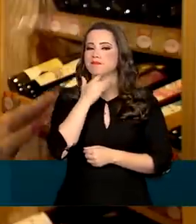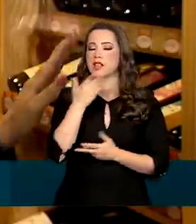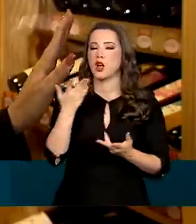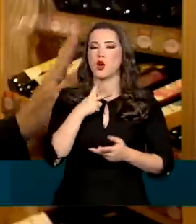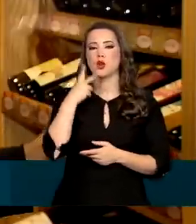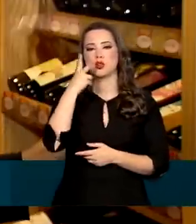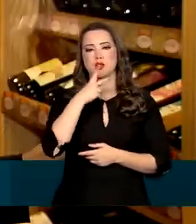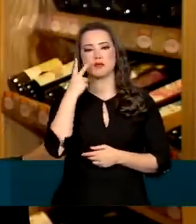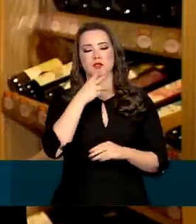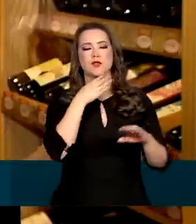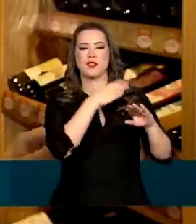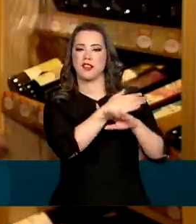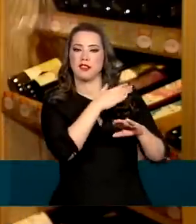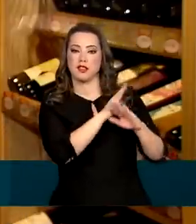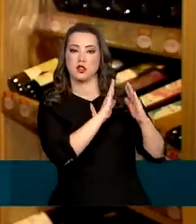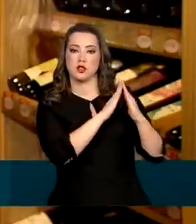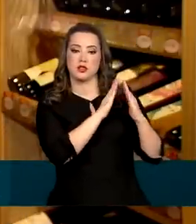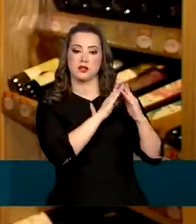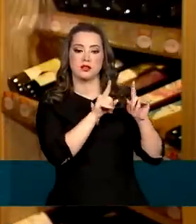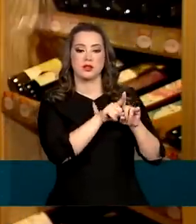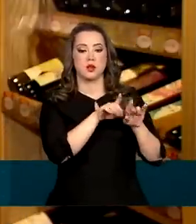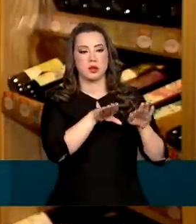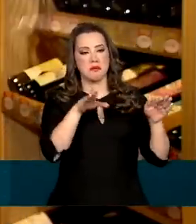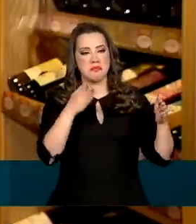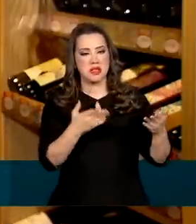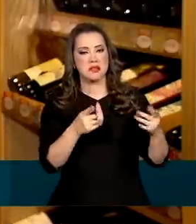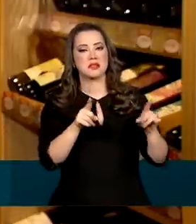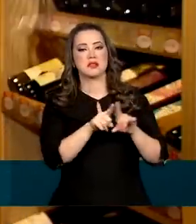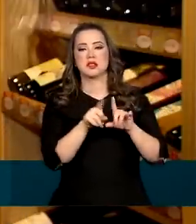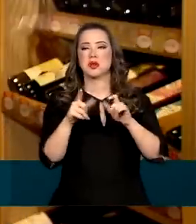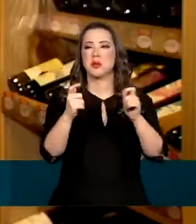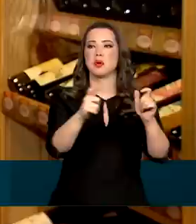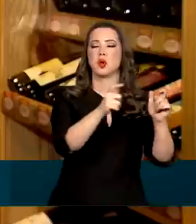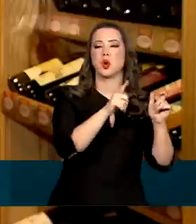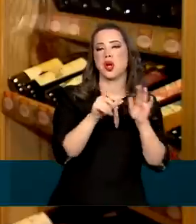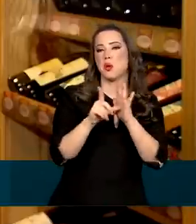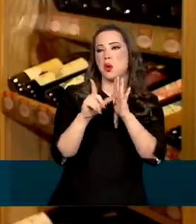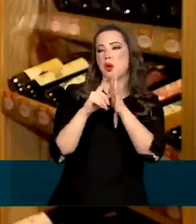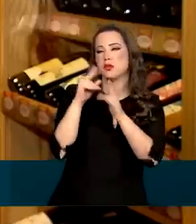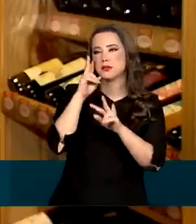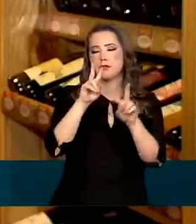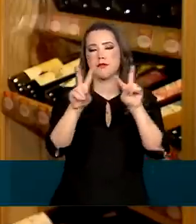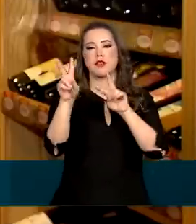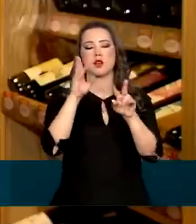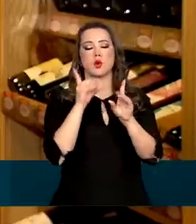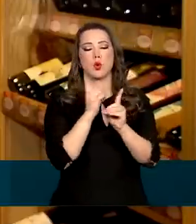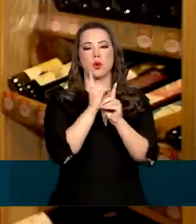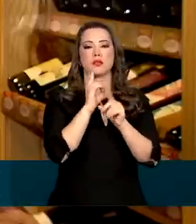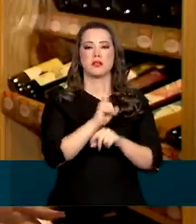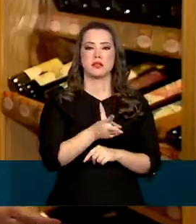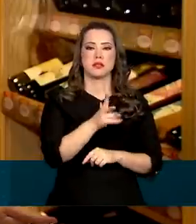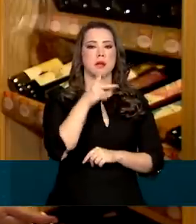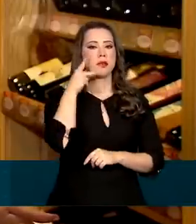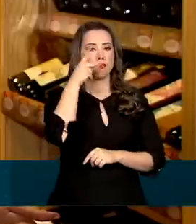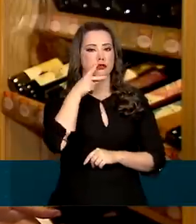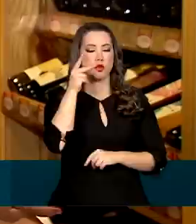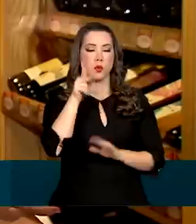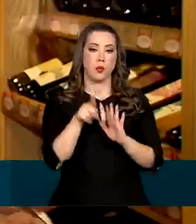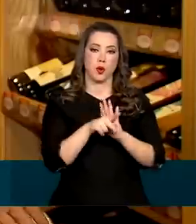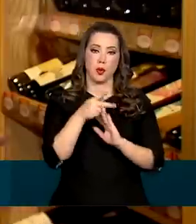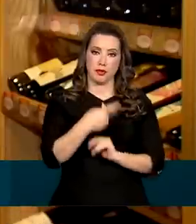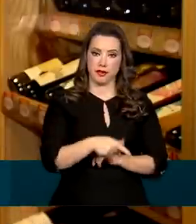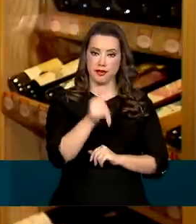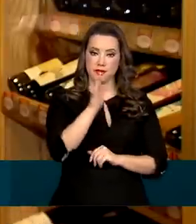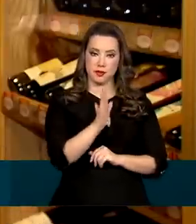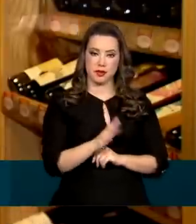nossas prateleiras e também nas mesas e adegas do consumidor de fora do país. Nos últimos dois anos, o